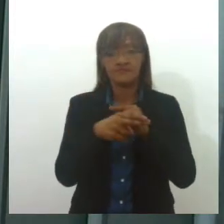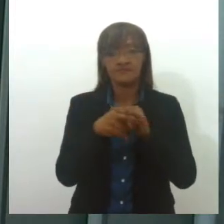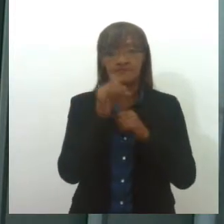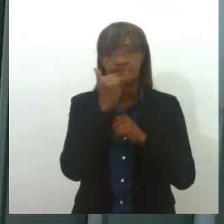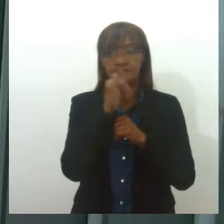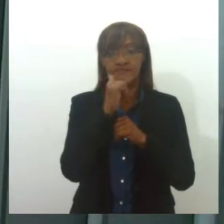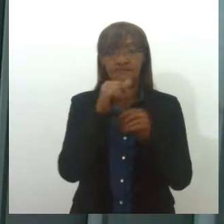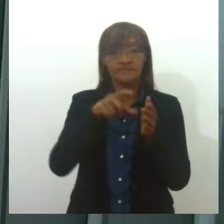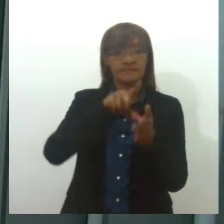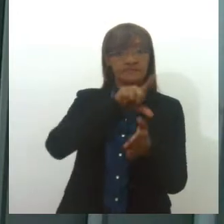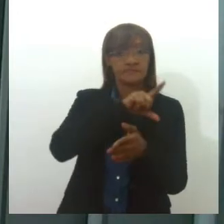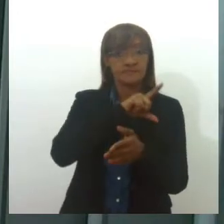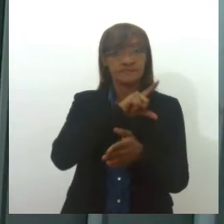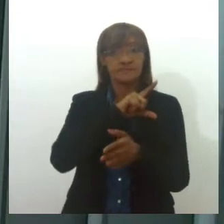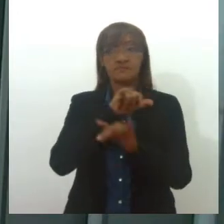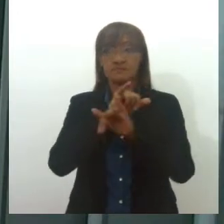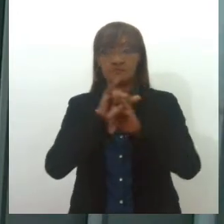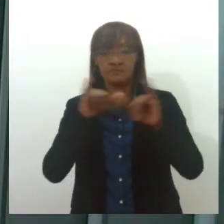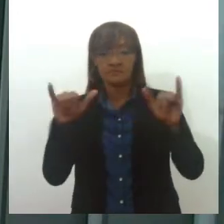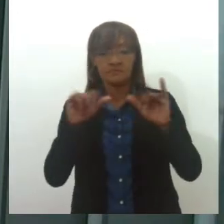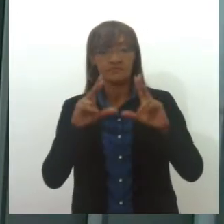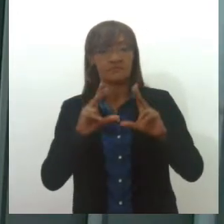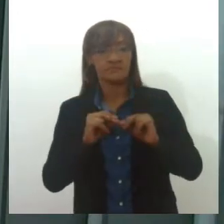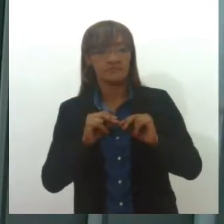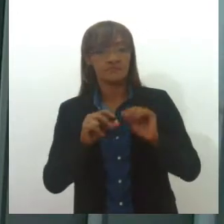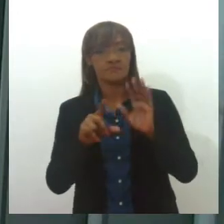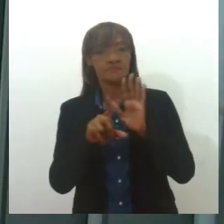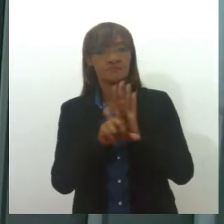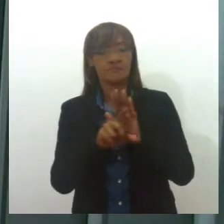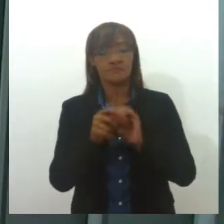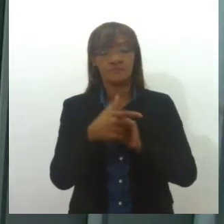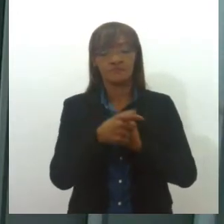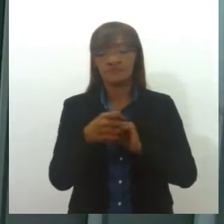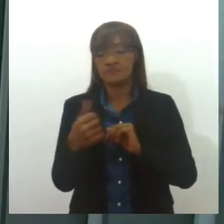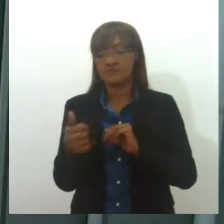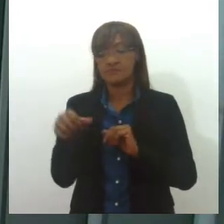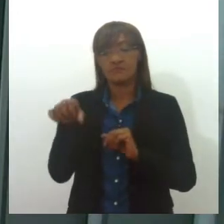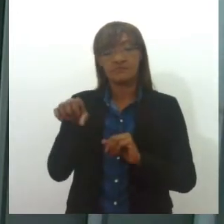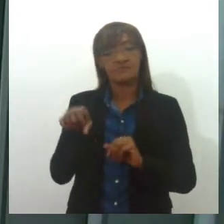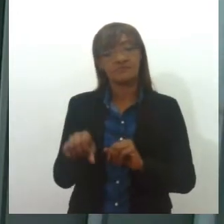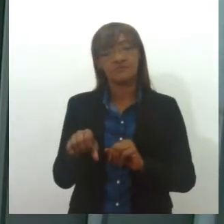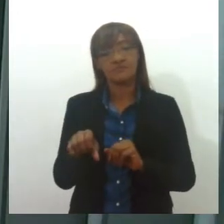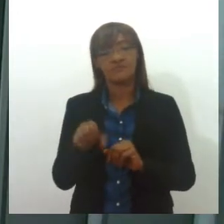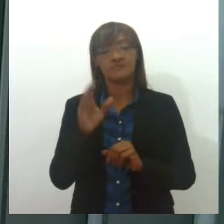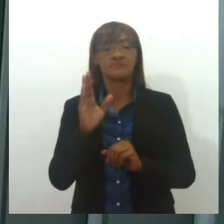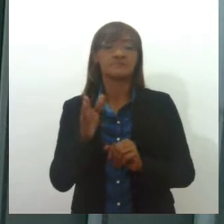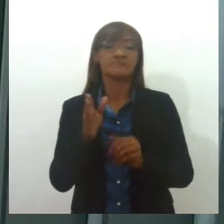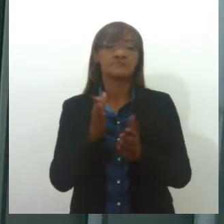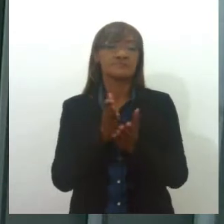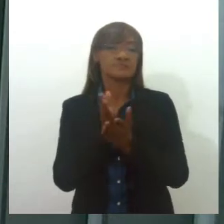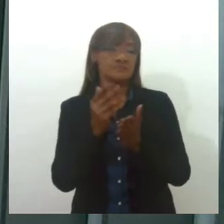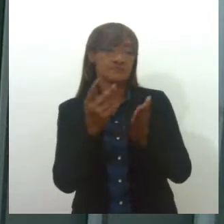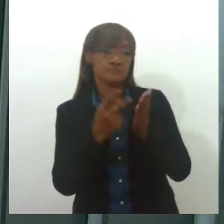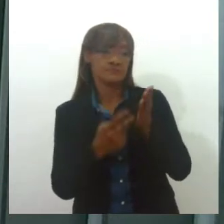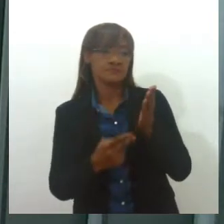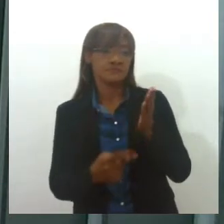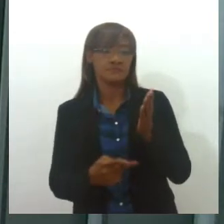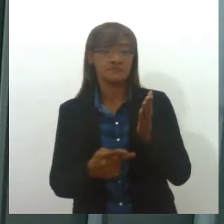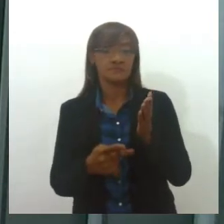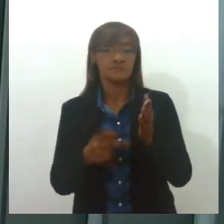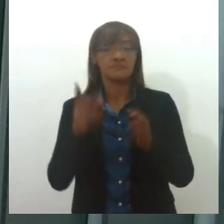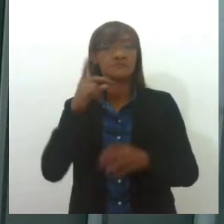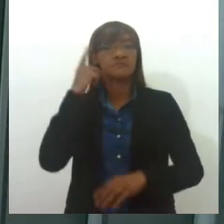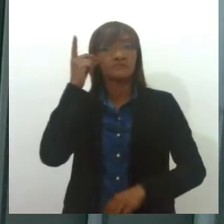comunicado previamente. A lei entrou em vigor em 2019 e foi sancionada a partir de um projeto de autoria do